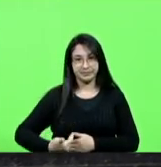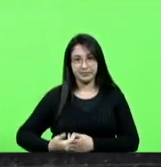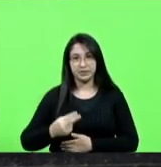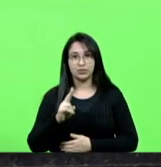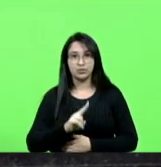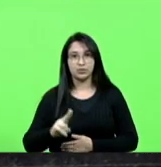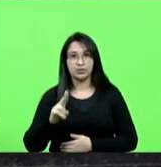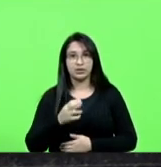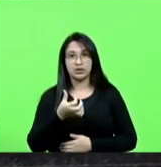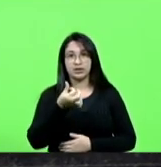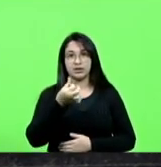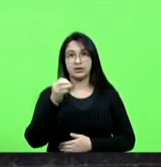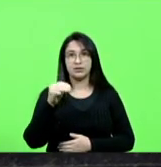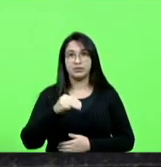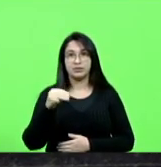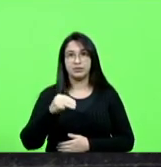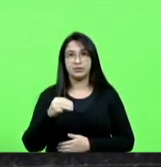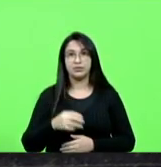seis minutos do tempo